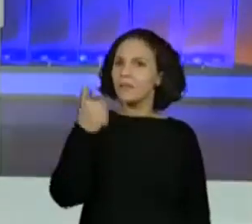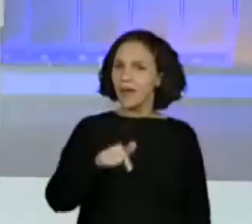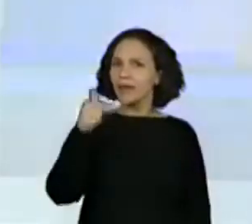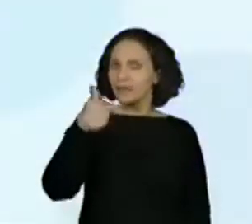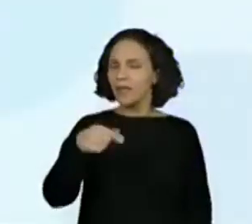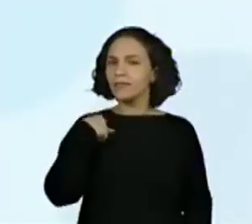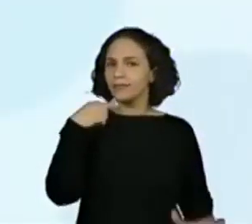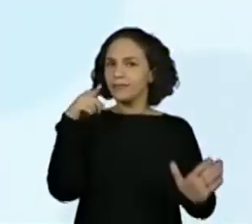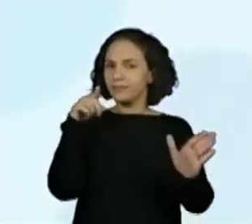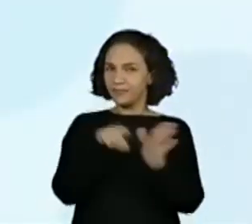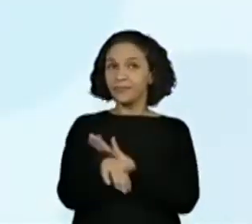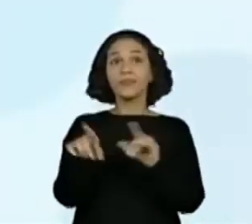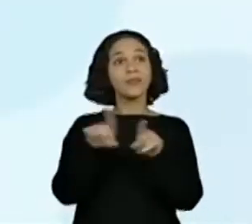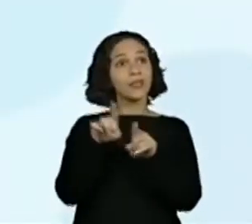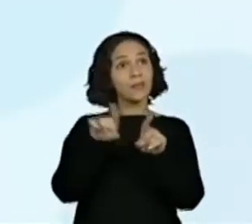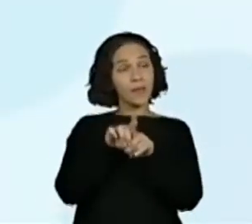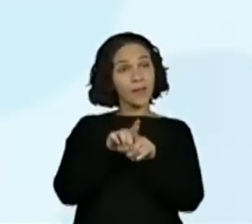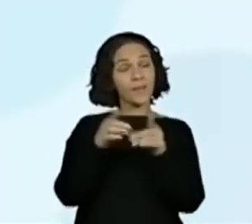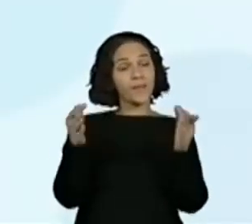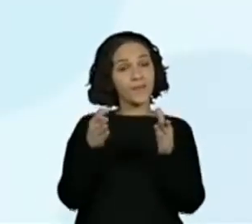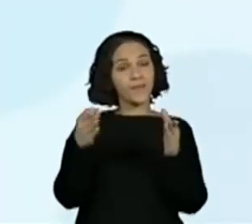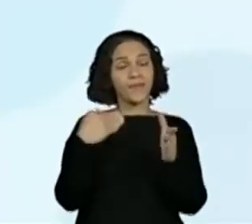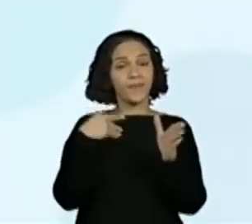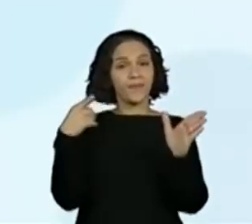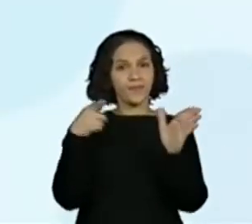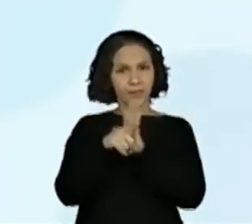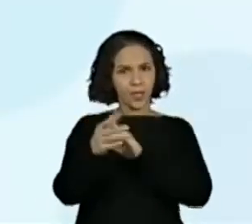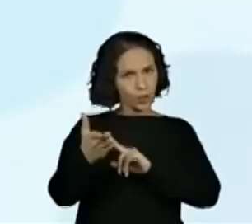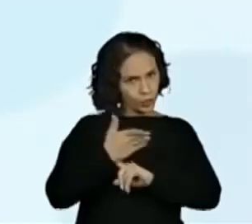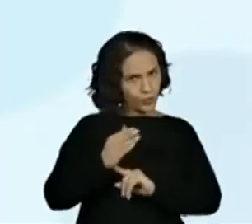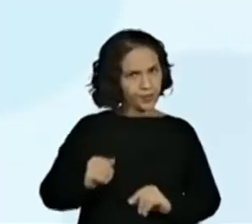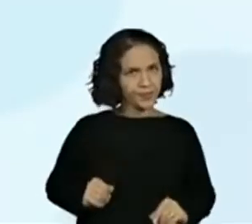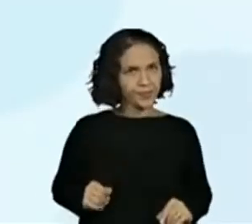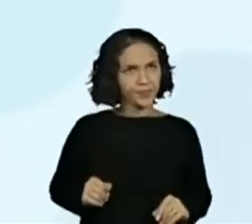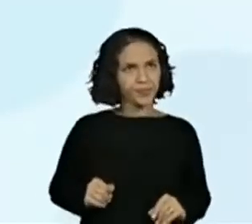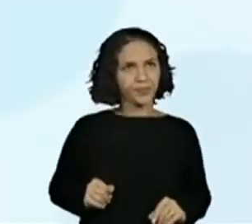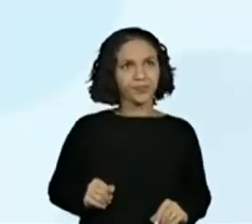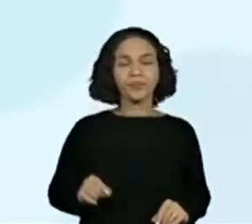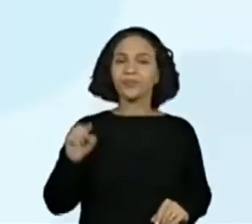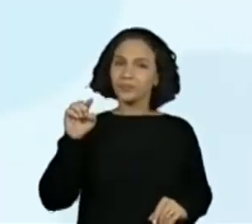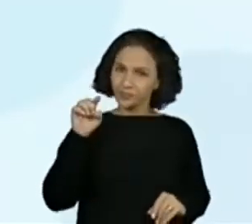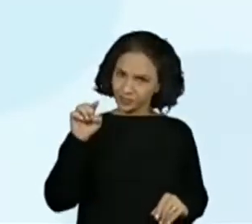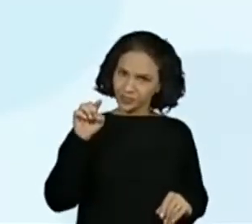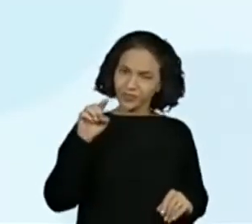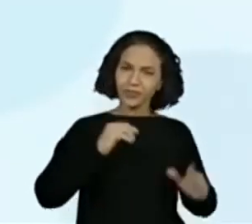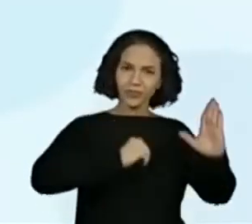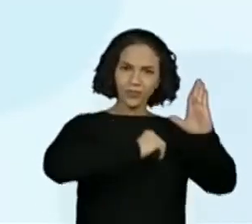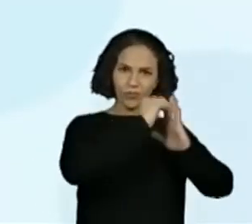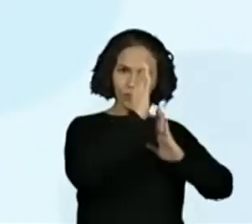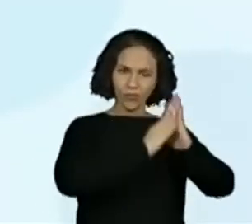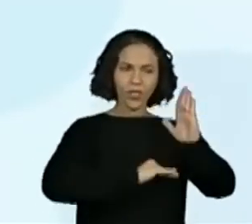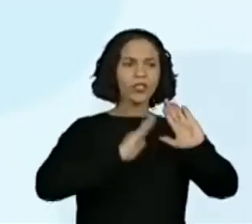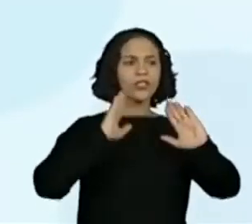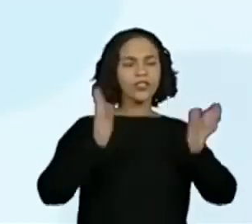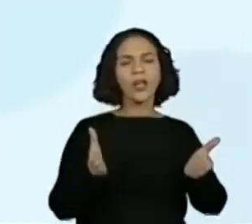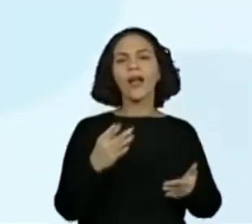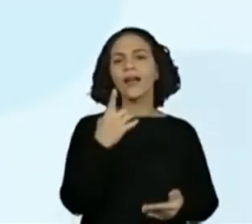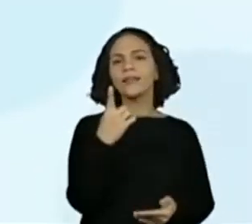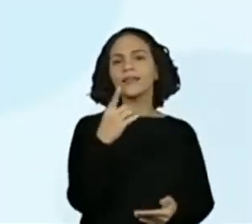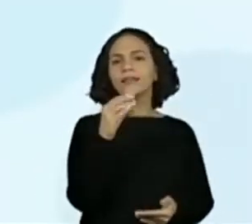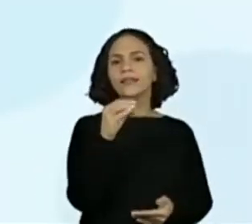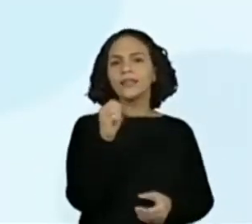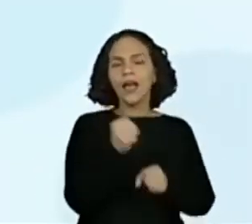a nossa próxima perguntinha. E nessa perguntinha, gostaria muito que vocês me ajudassem. Vamos lá? Essa obra, ela já completou 100 anos?